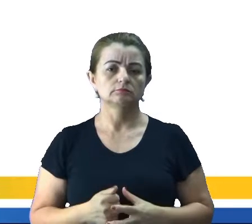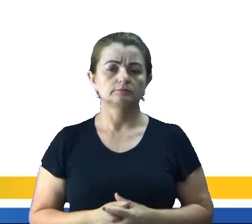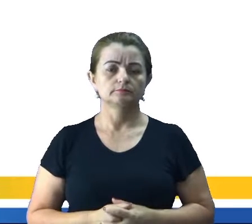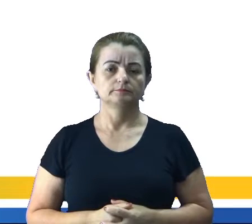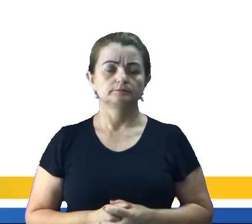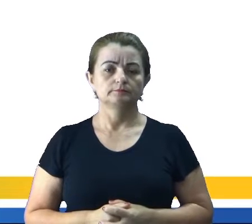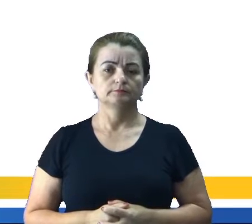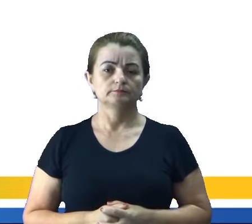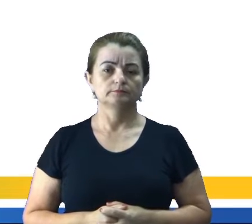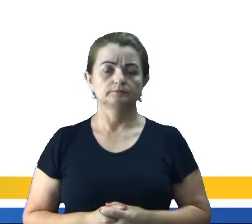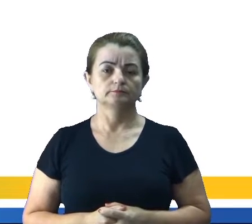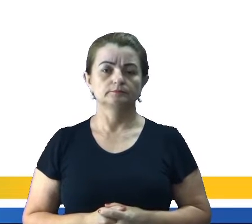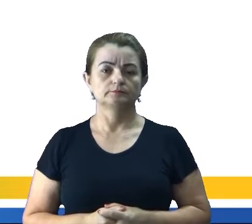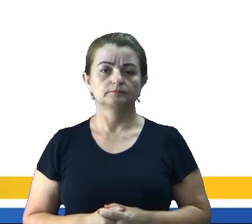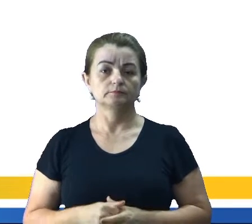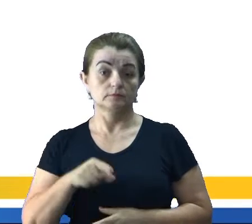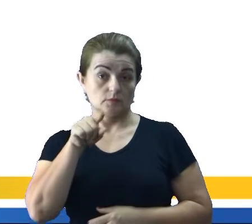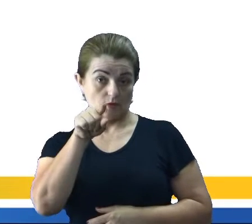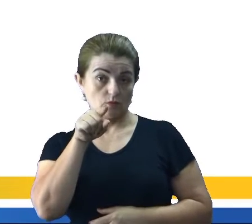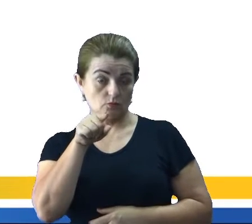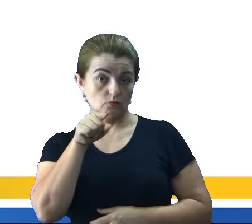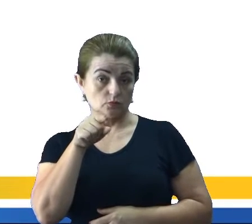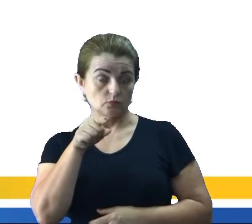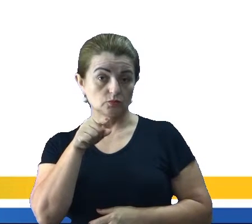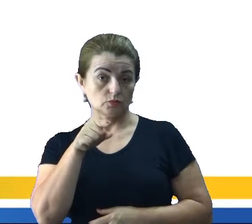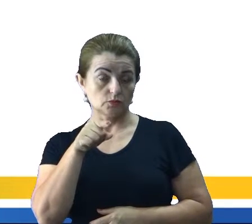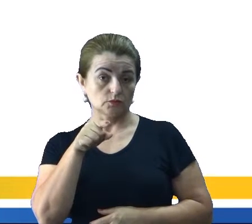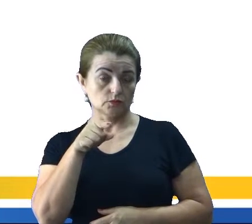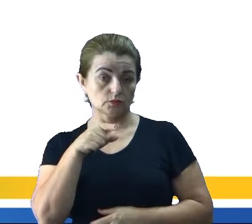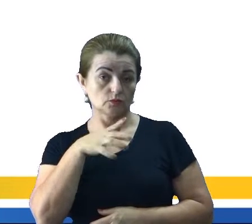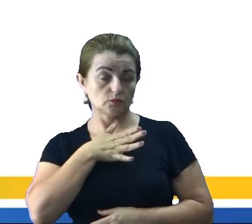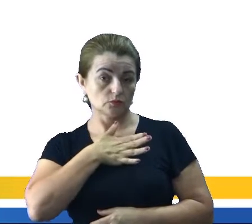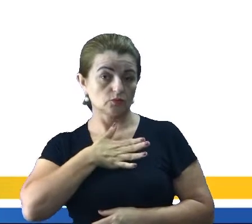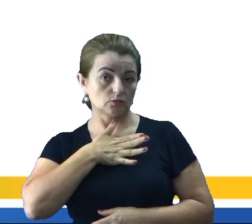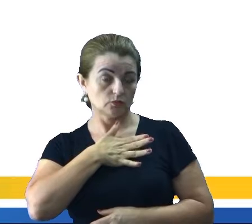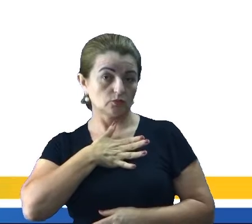é interessado em ciência?